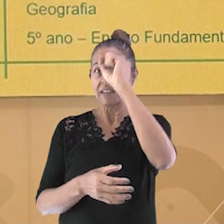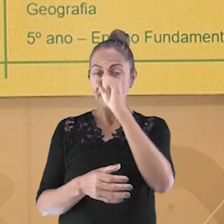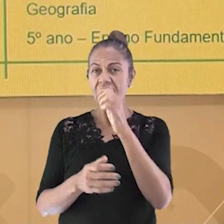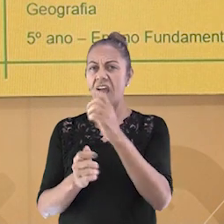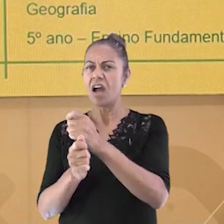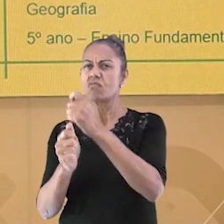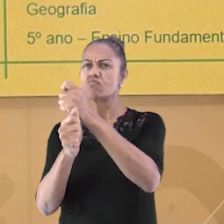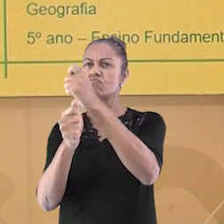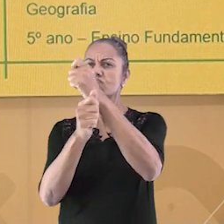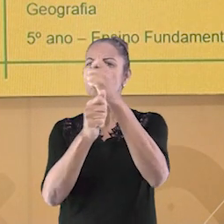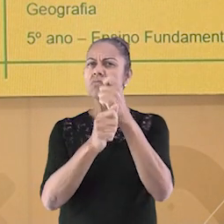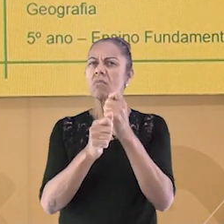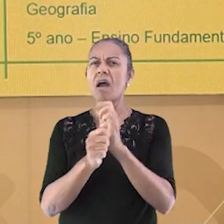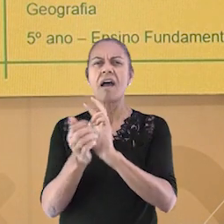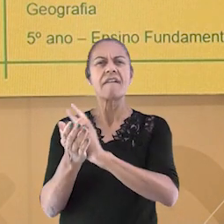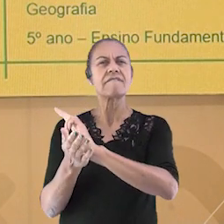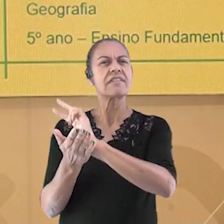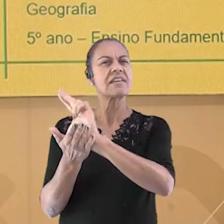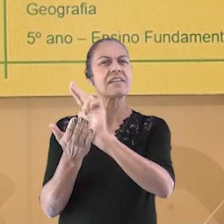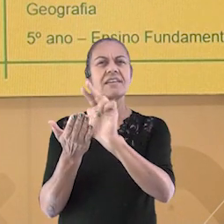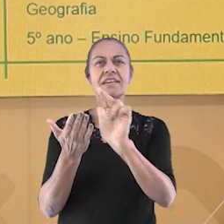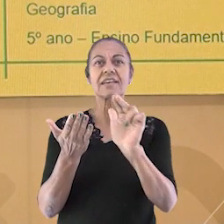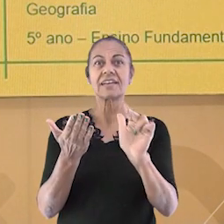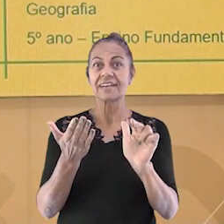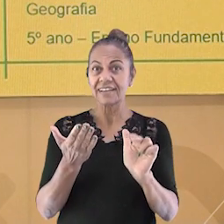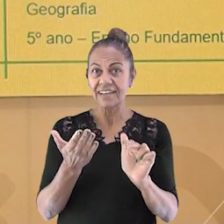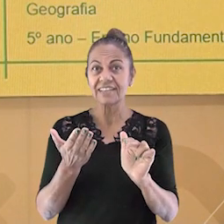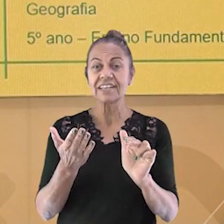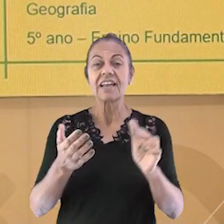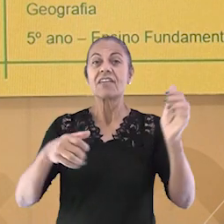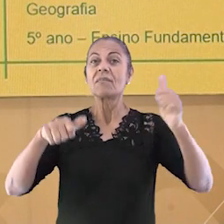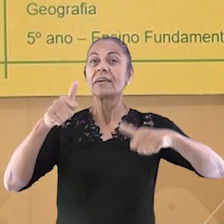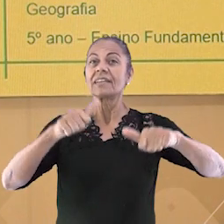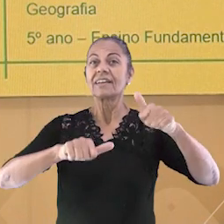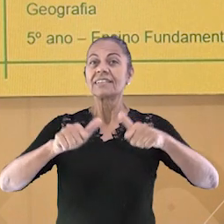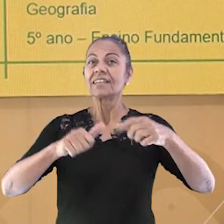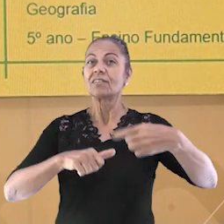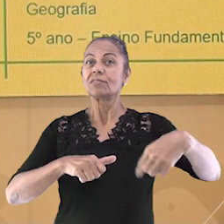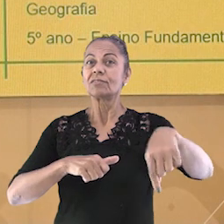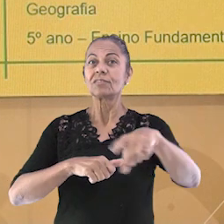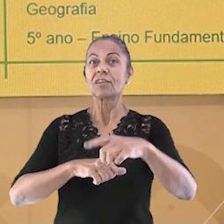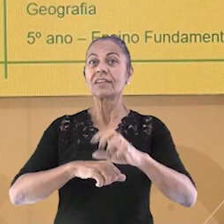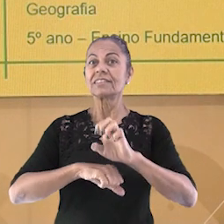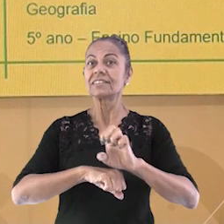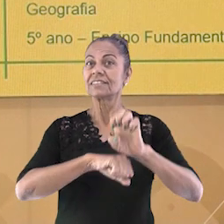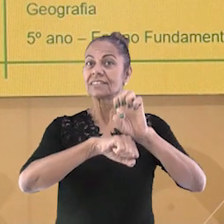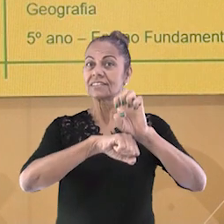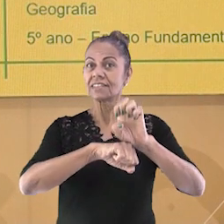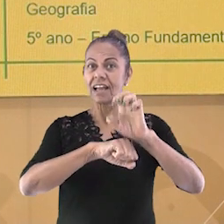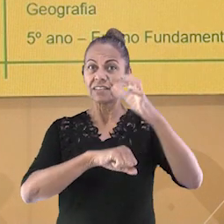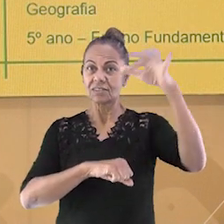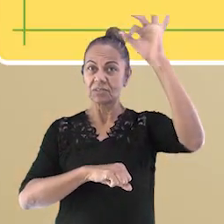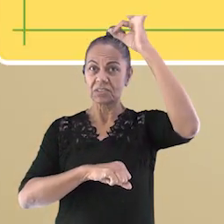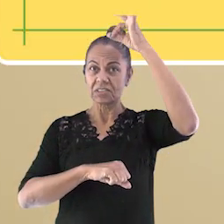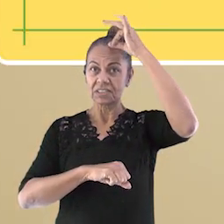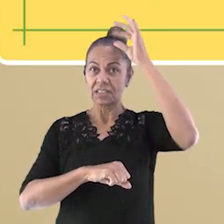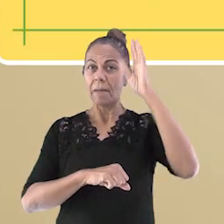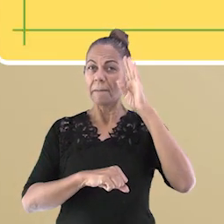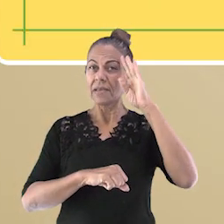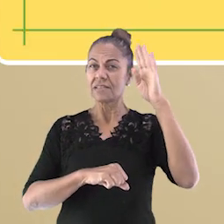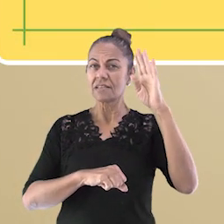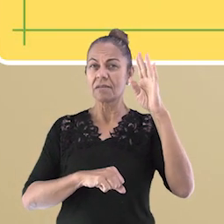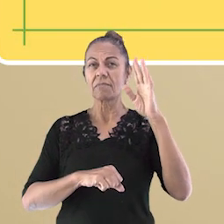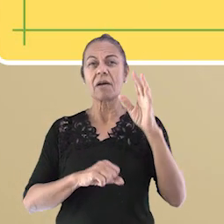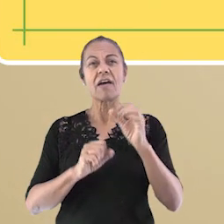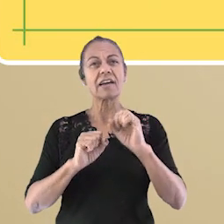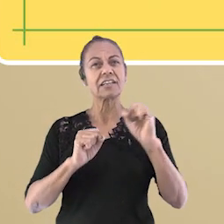isso, vamos analisar o nosso estado, principalmente a região metropolitana da Grande Vitória. Para